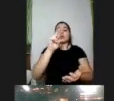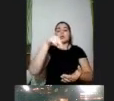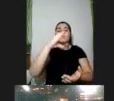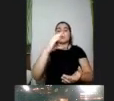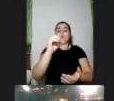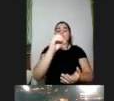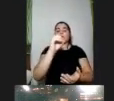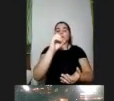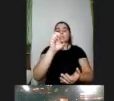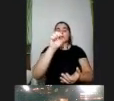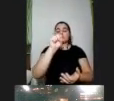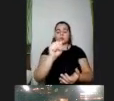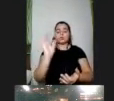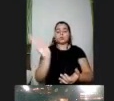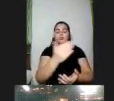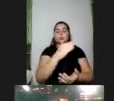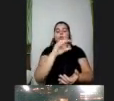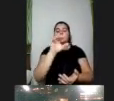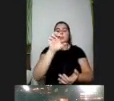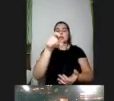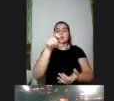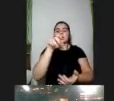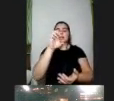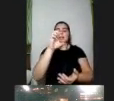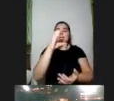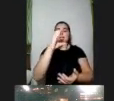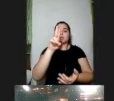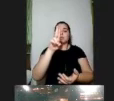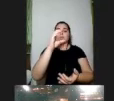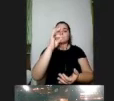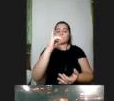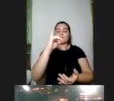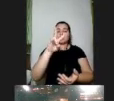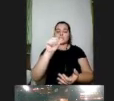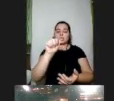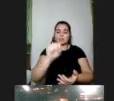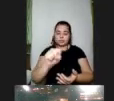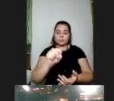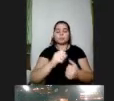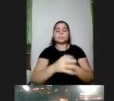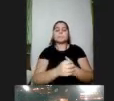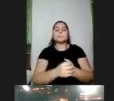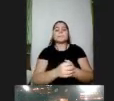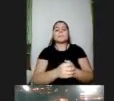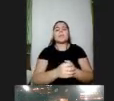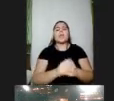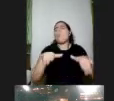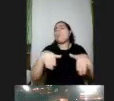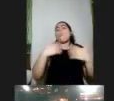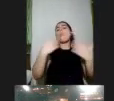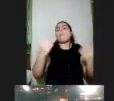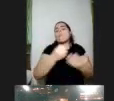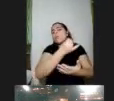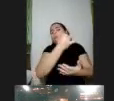também estabelece metas que sejam adequadas as possibilidades que aquela pessoa tem naquele momento então não